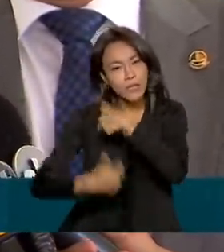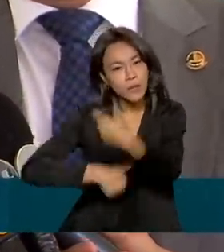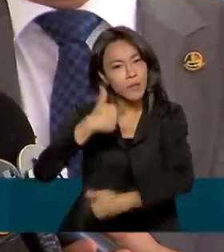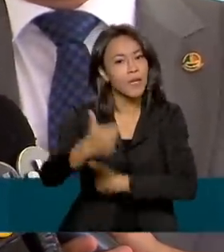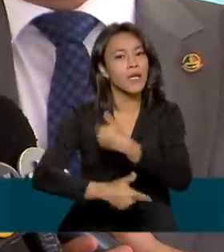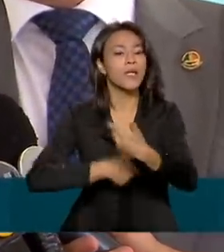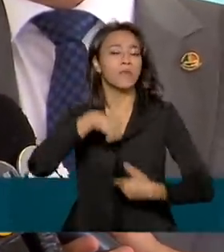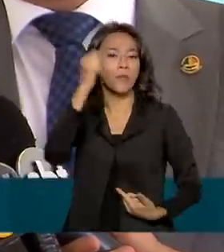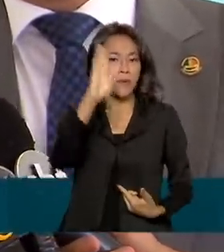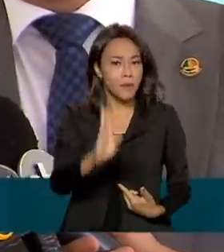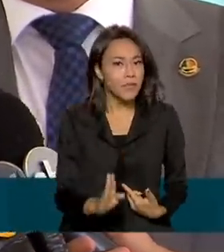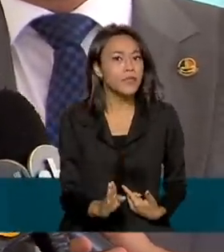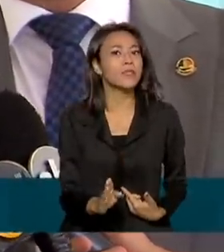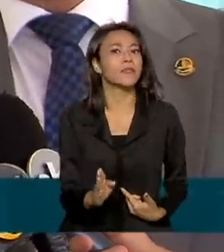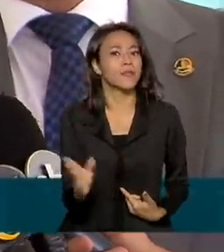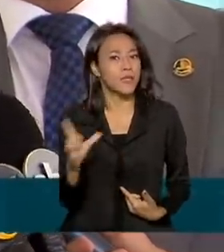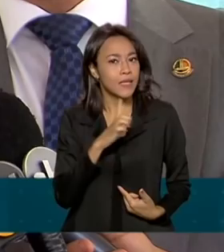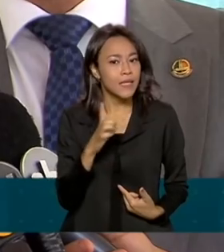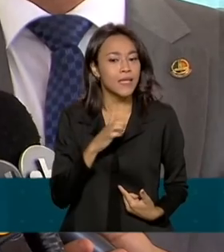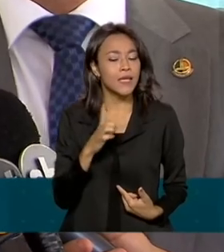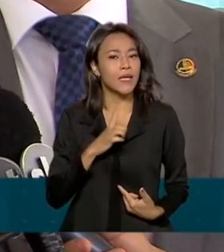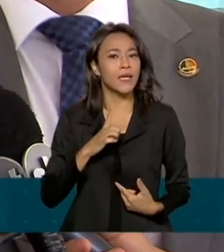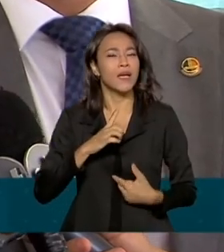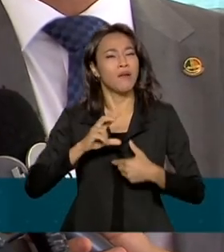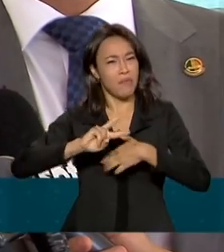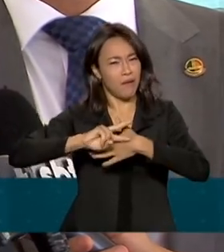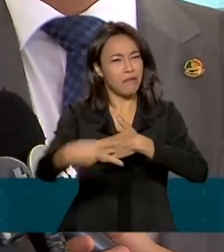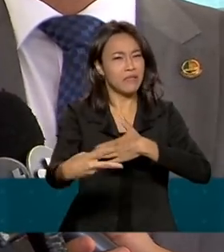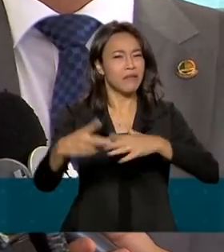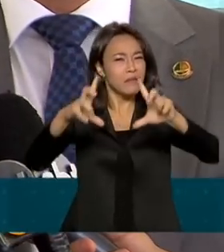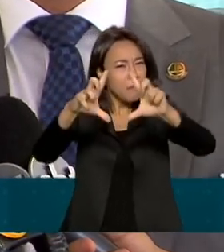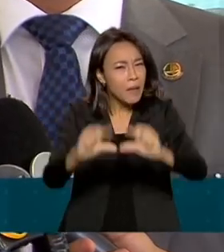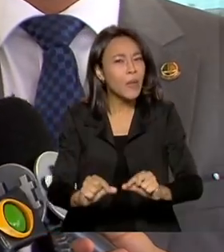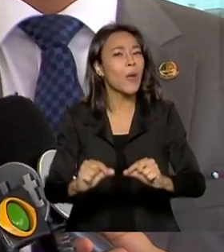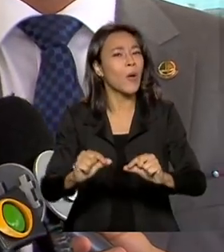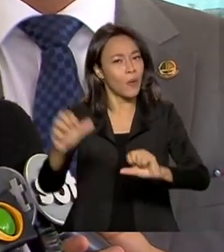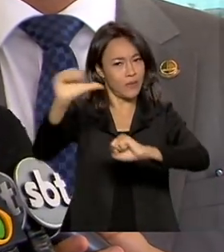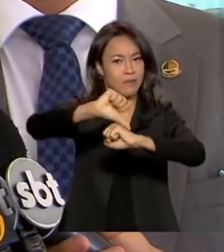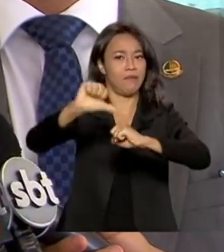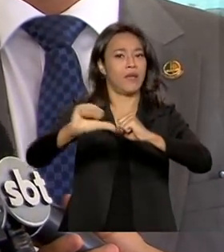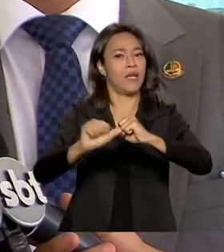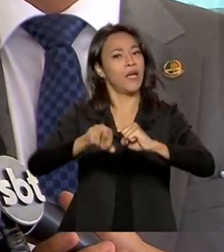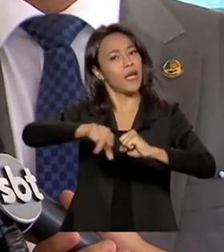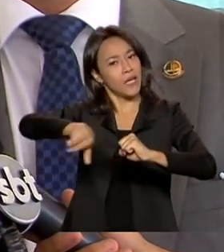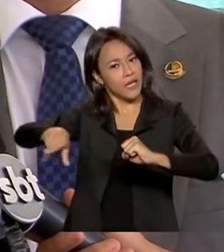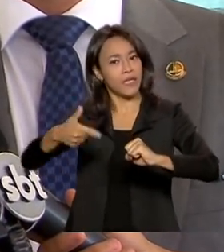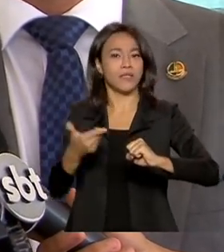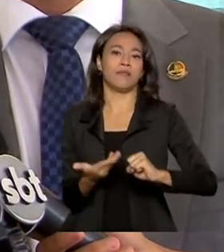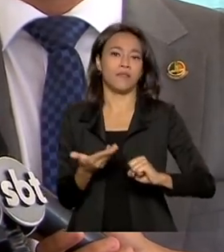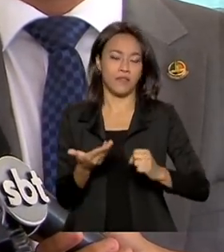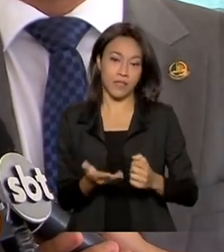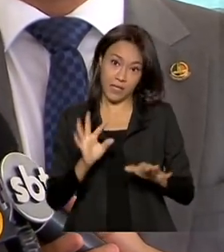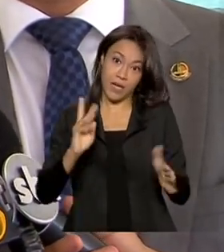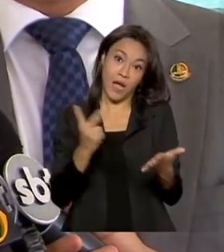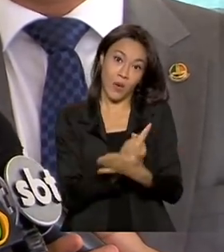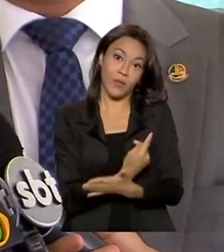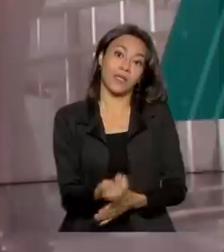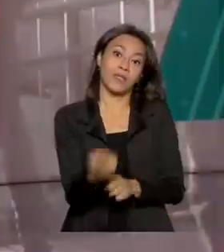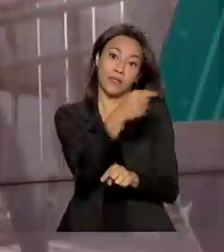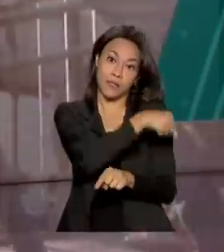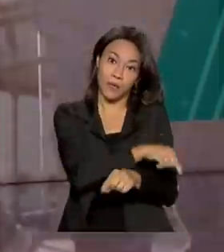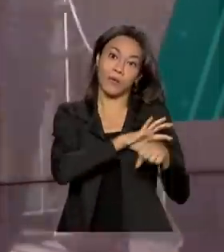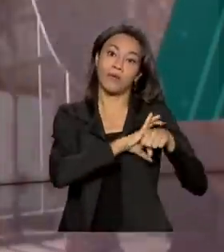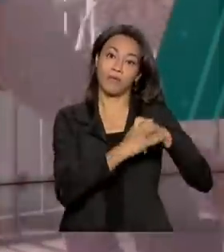Brasil sofra uma consequência menor com essa variante Ômicron do que foi no caso da variante Gama.